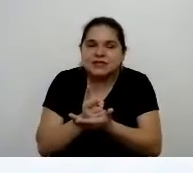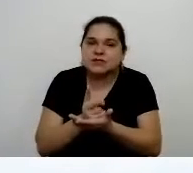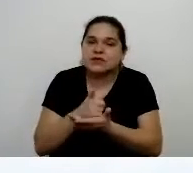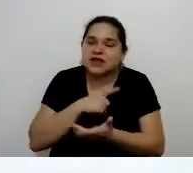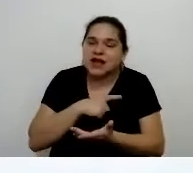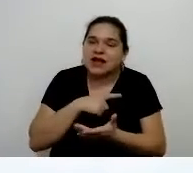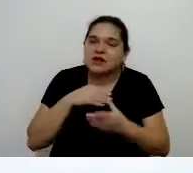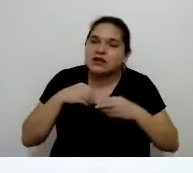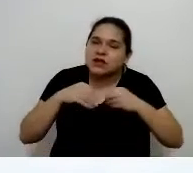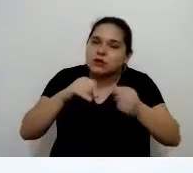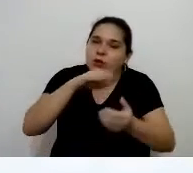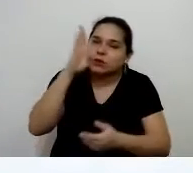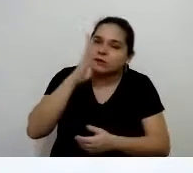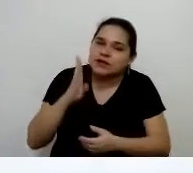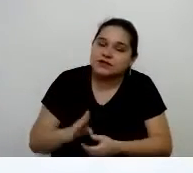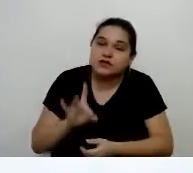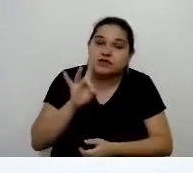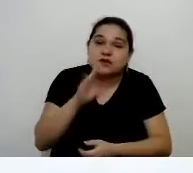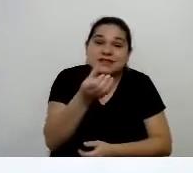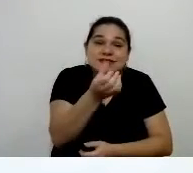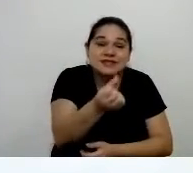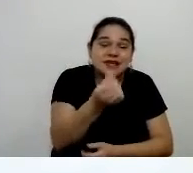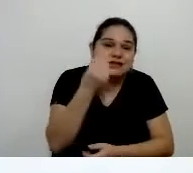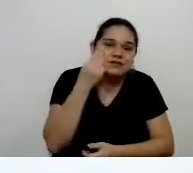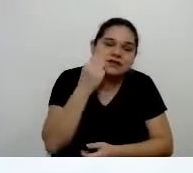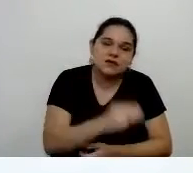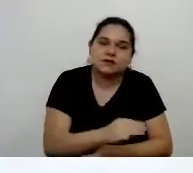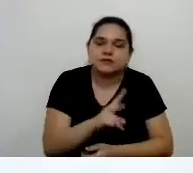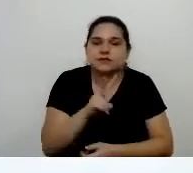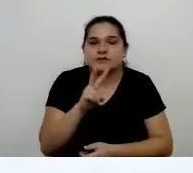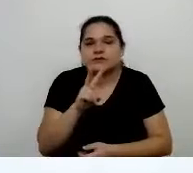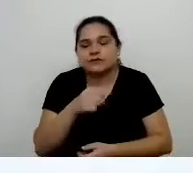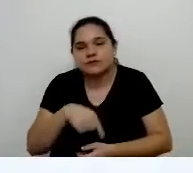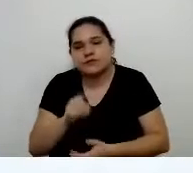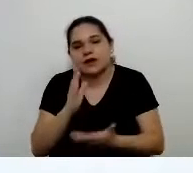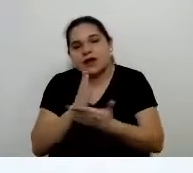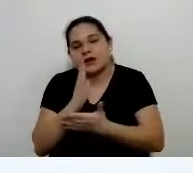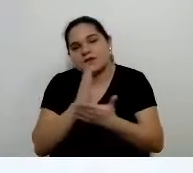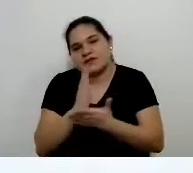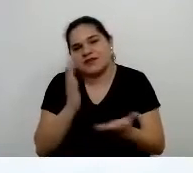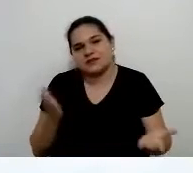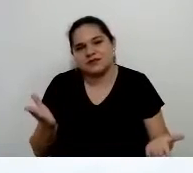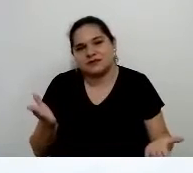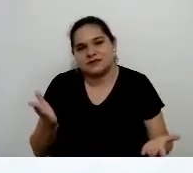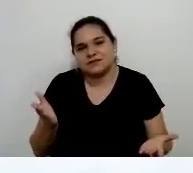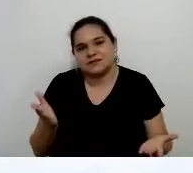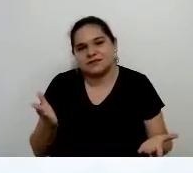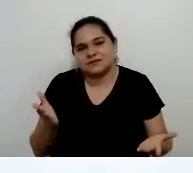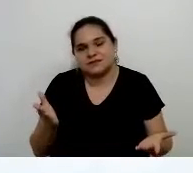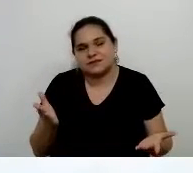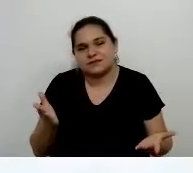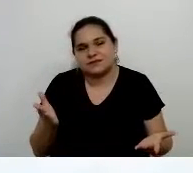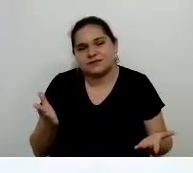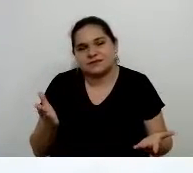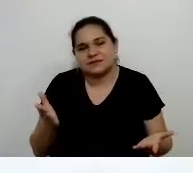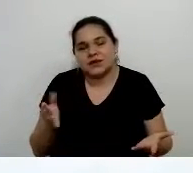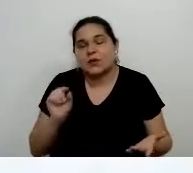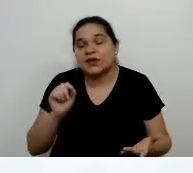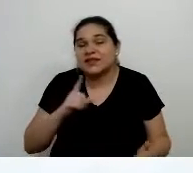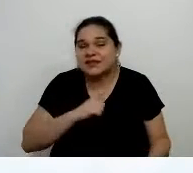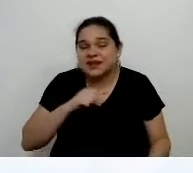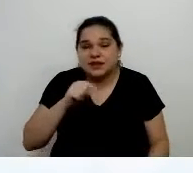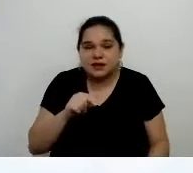brasileiro, apenas 6 milhões foram aprovadas pela Anvisa, por que será que isso vai de conta gota? O que tem aqui,